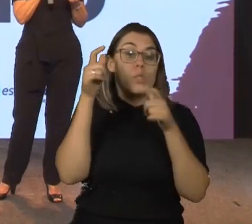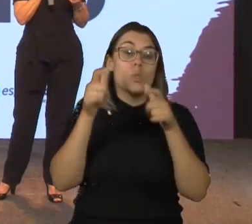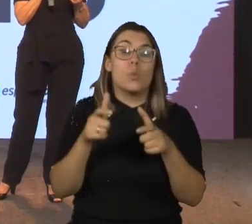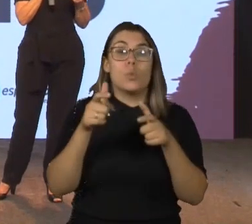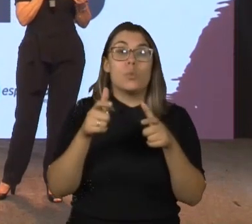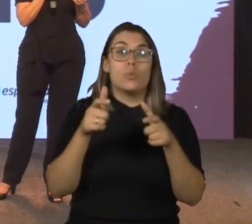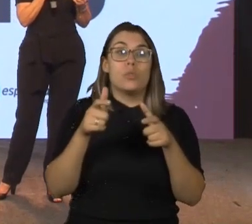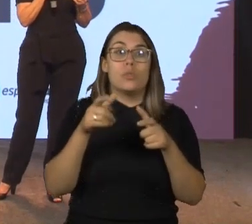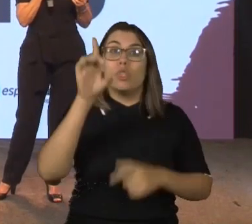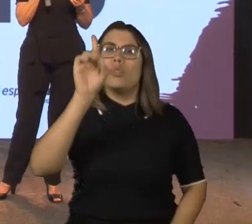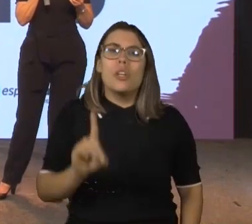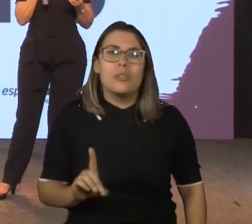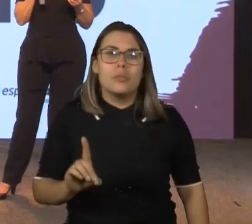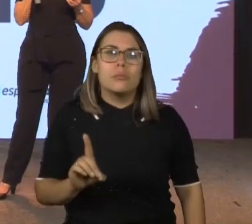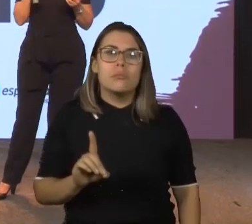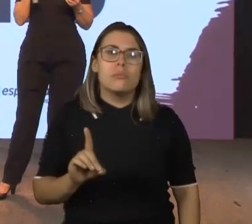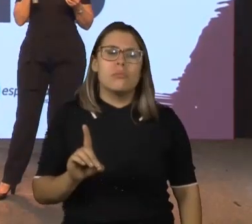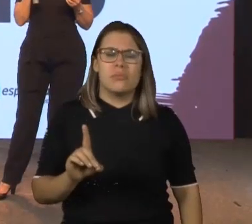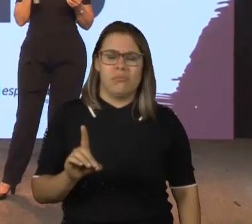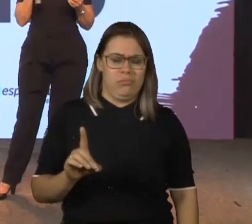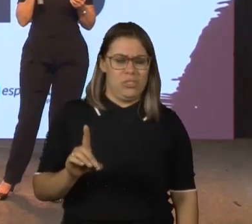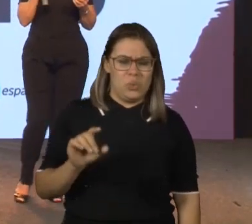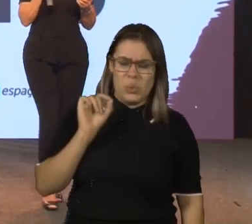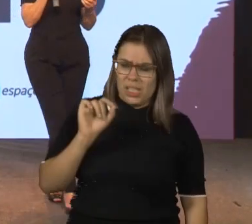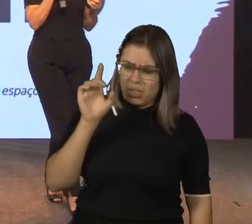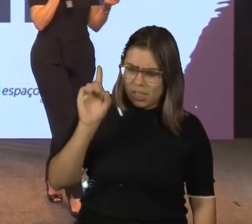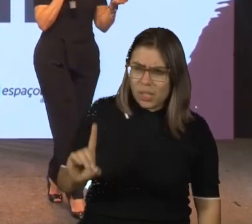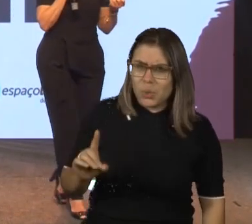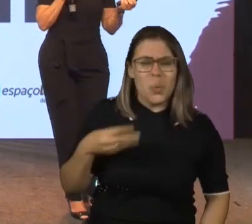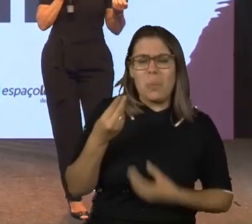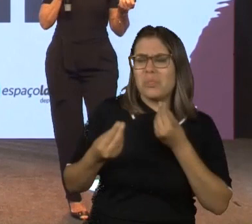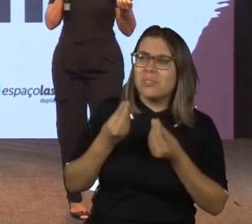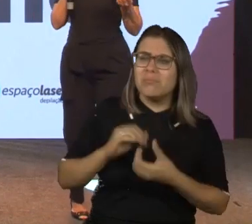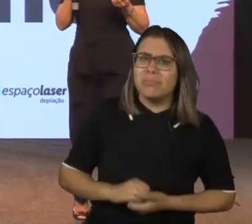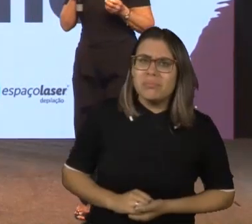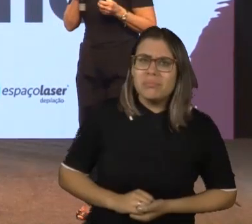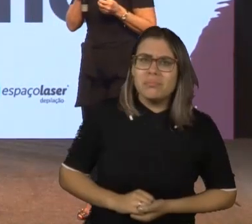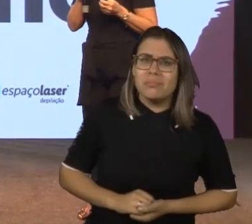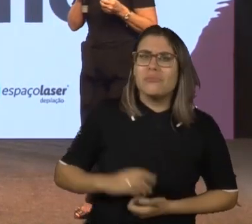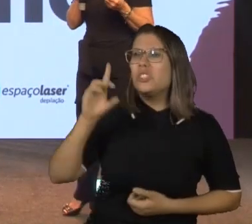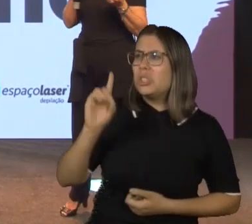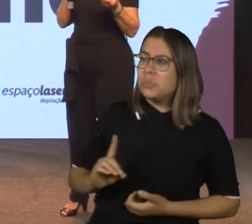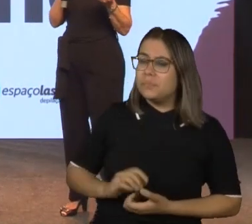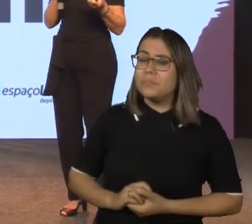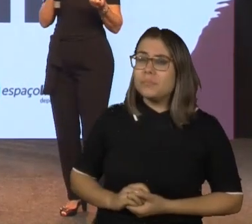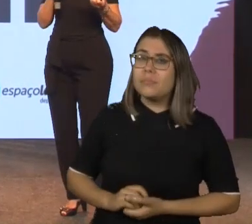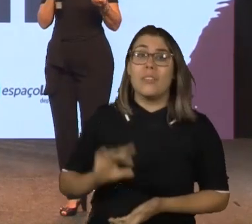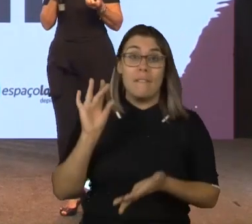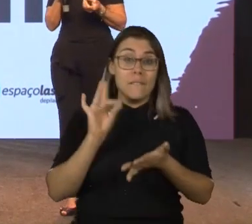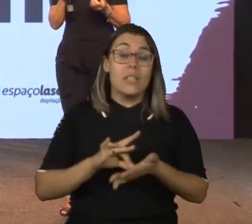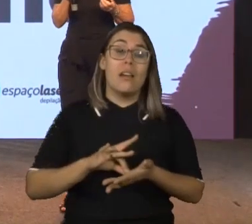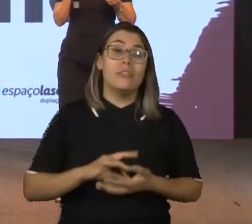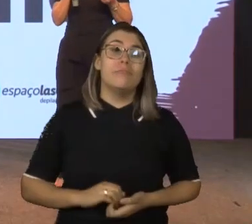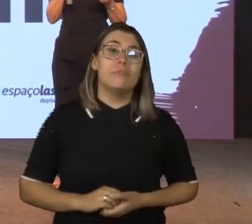de direitos. Eu falei, opa, direitos? Como assim? E aí, é verdade, a Cris acabou